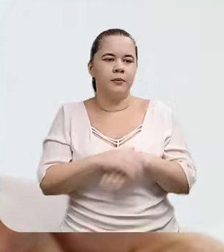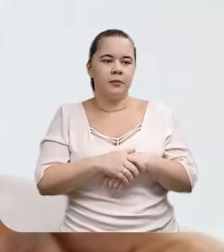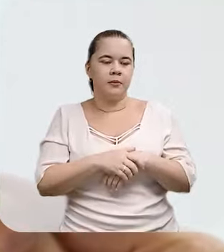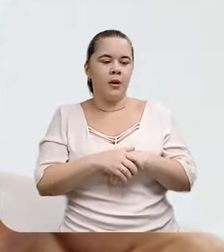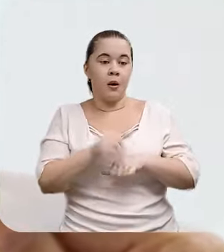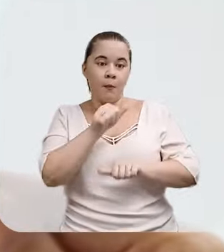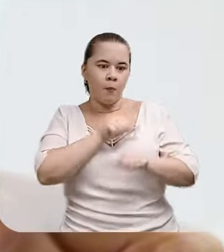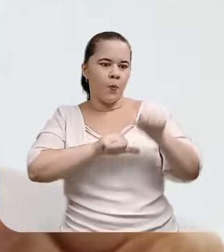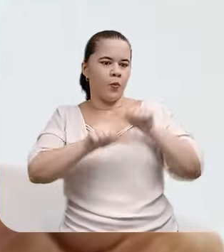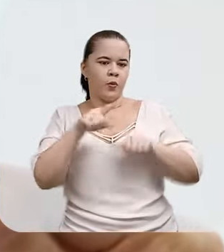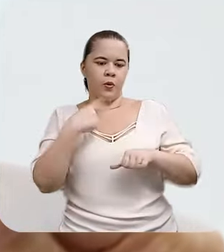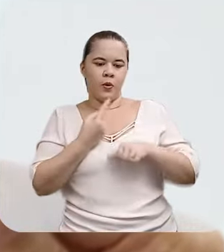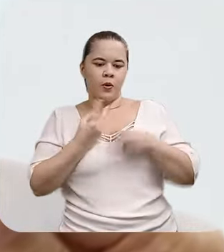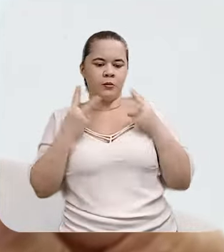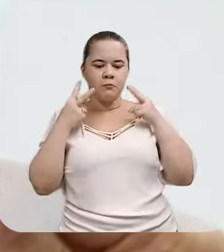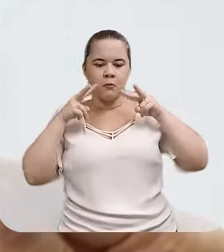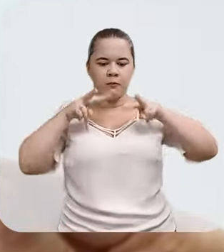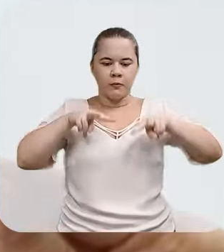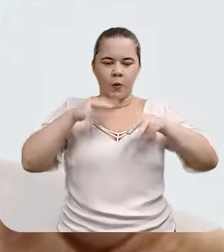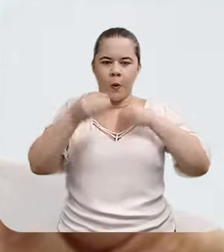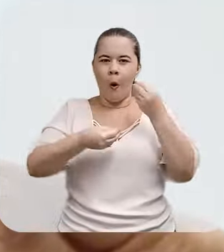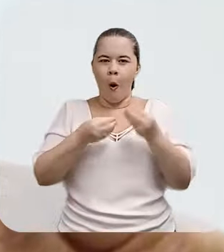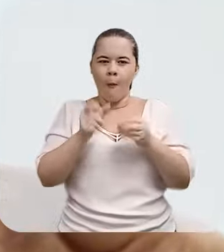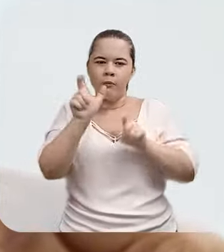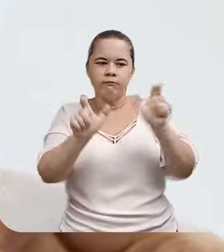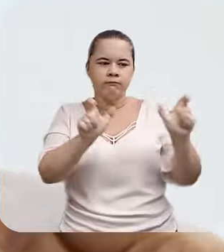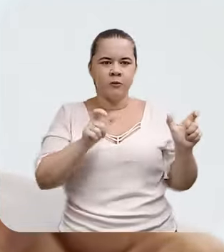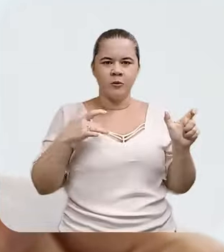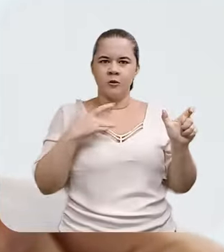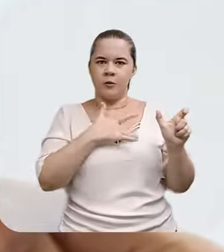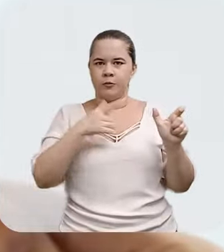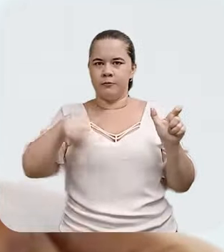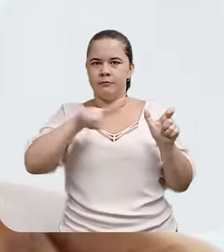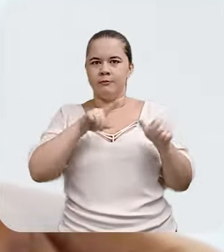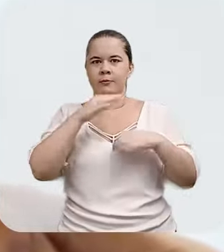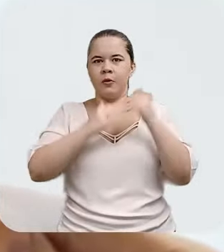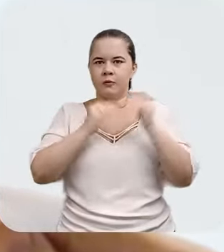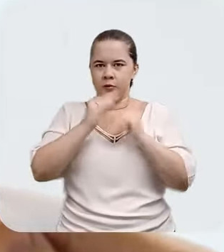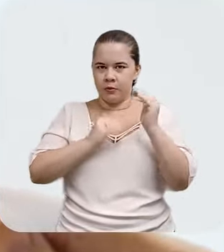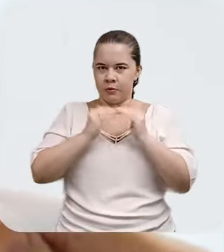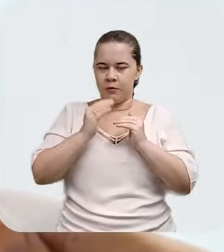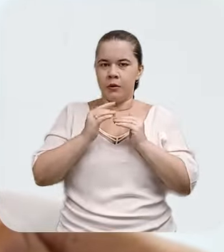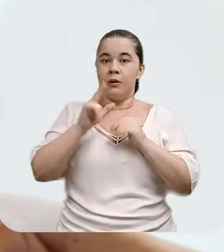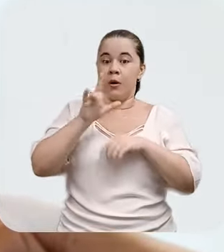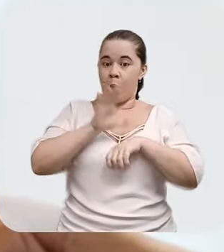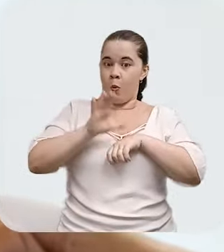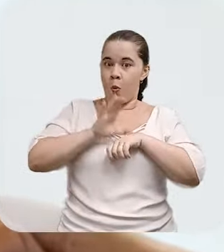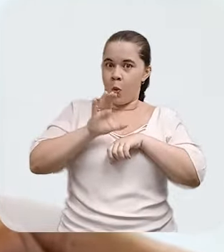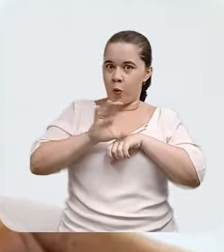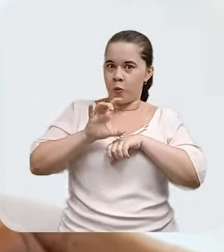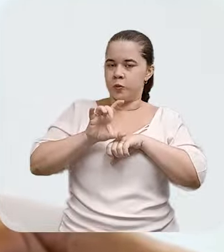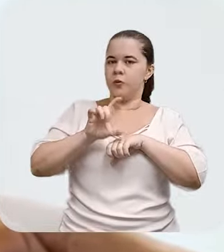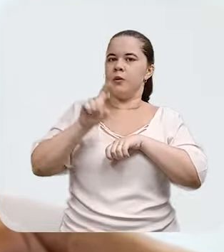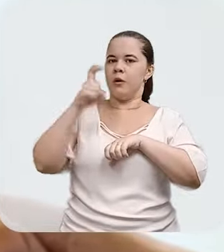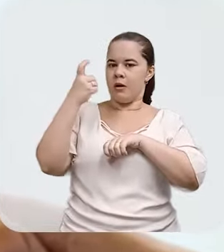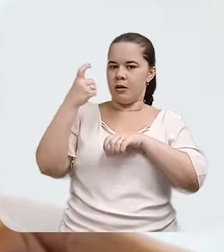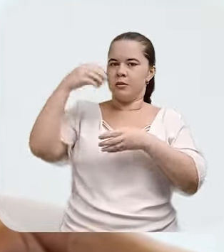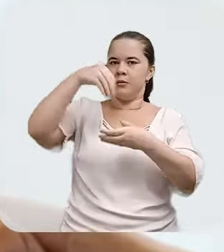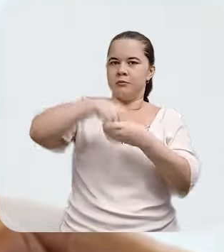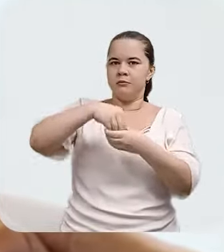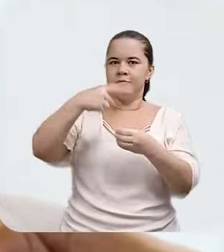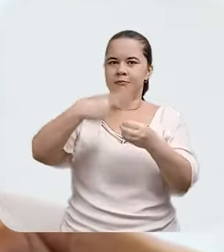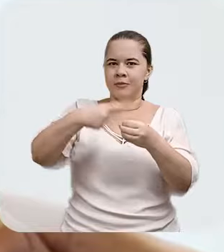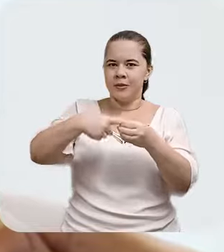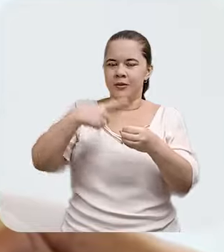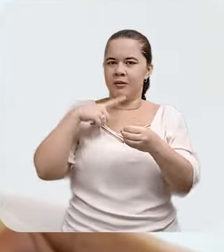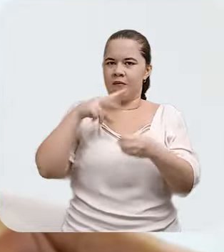olhar em relação à saúde do trabalhador. Então, a partir do curso que foi implementado no município, a